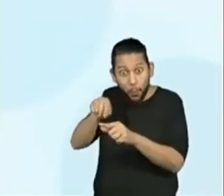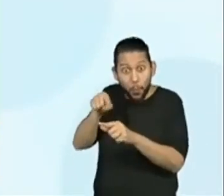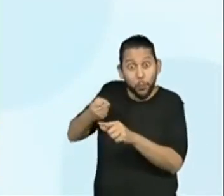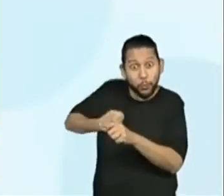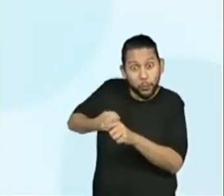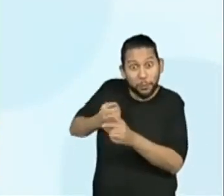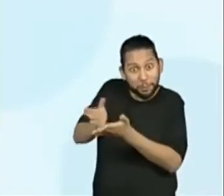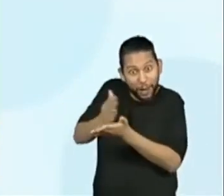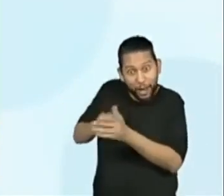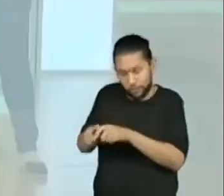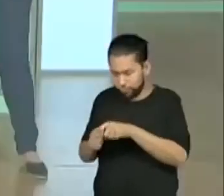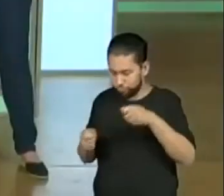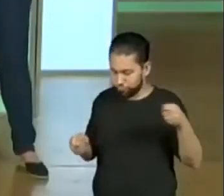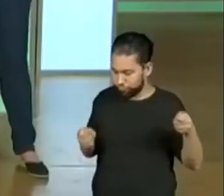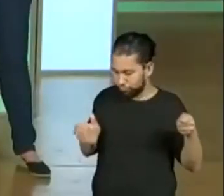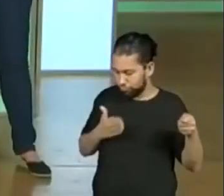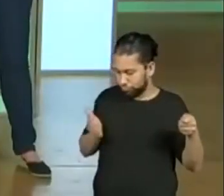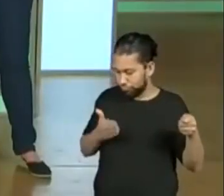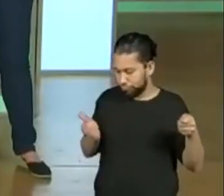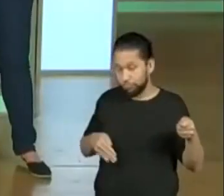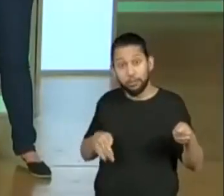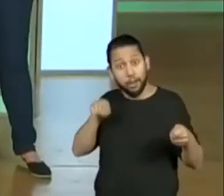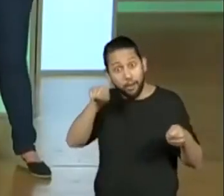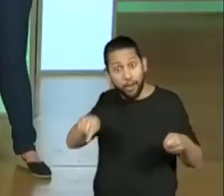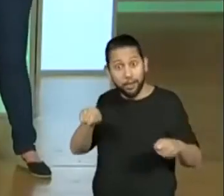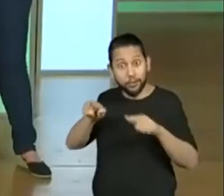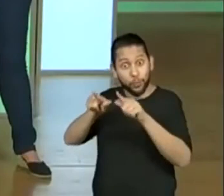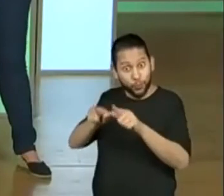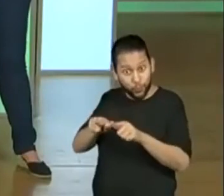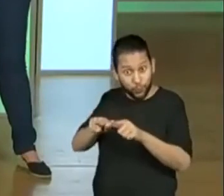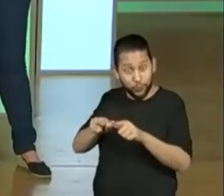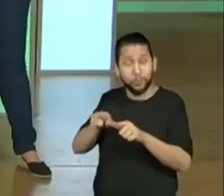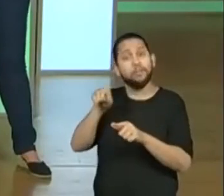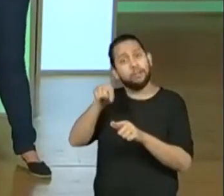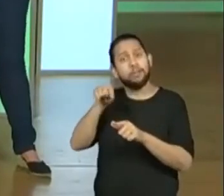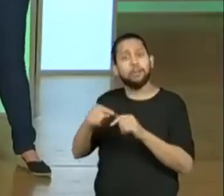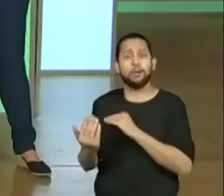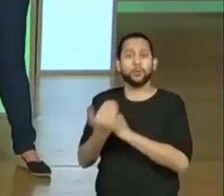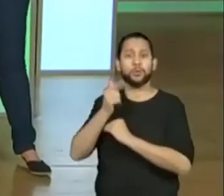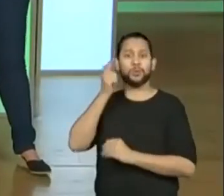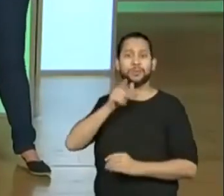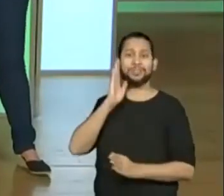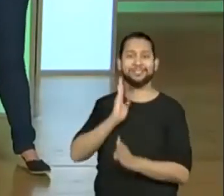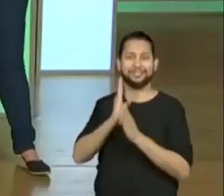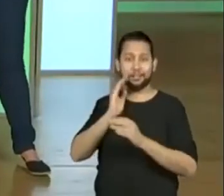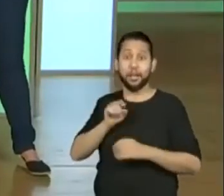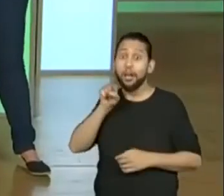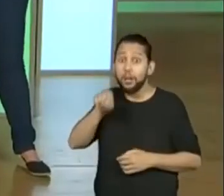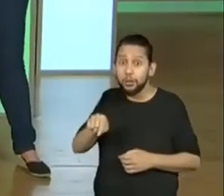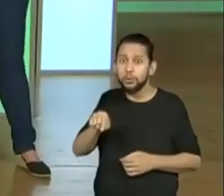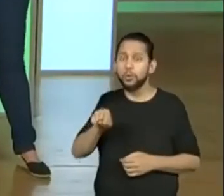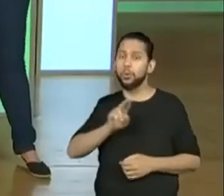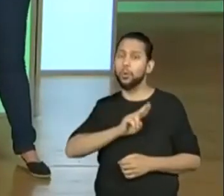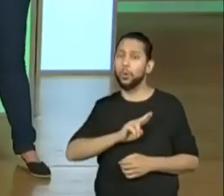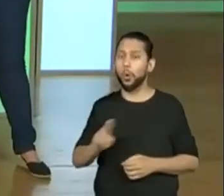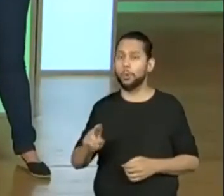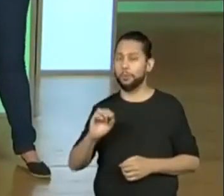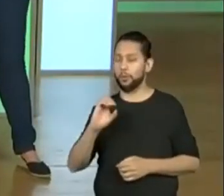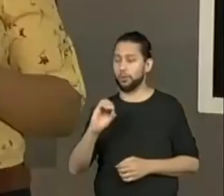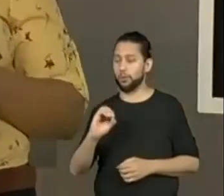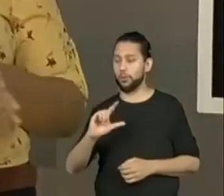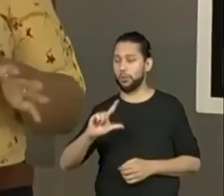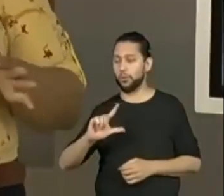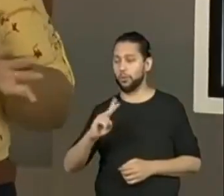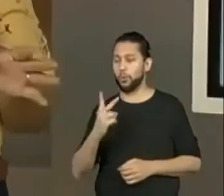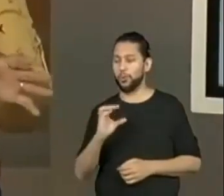característica da estrutura do gênero, então, vamos continuar observando, né? Nós também falamos que algumas notícias